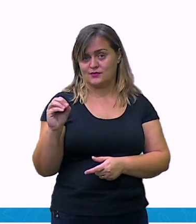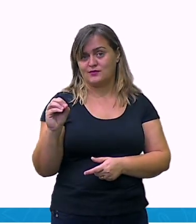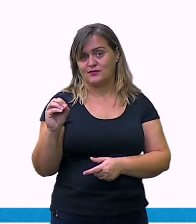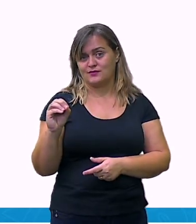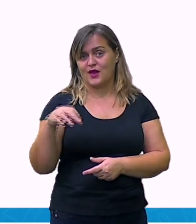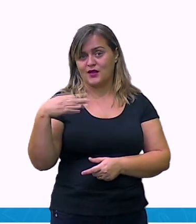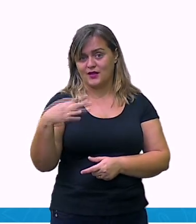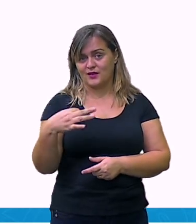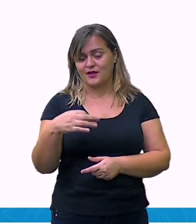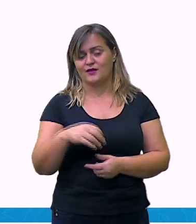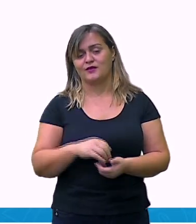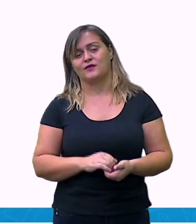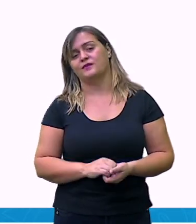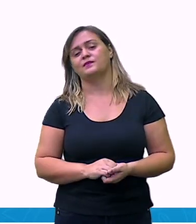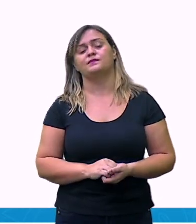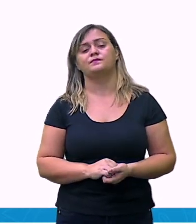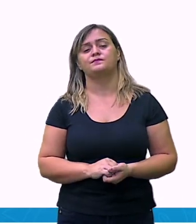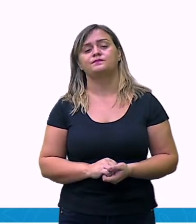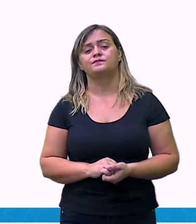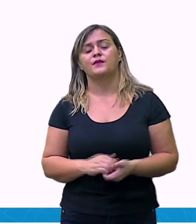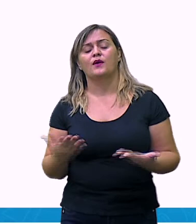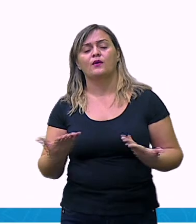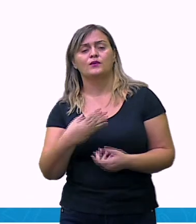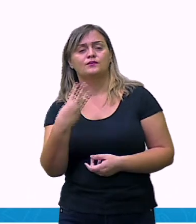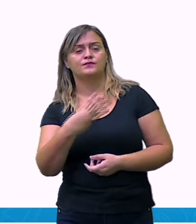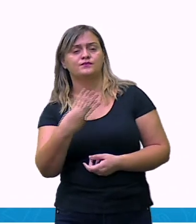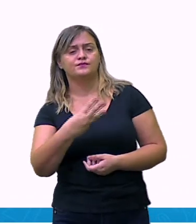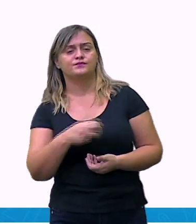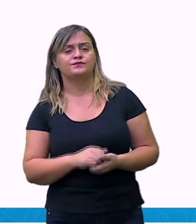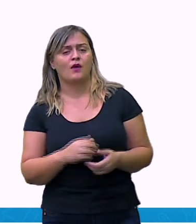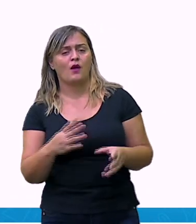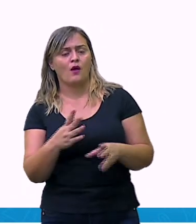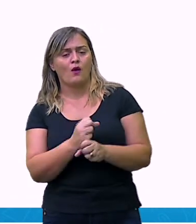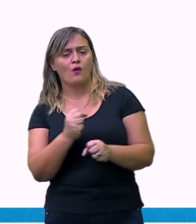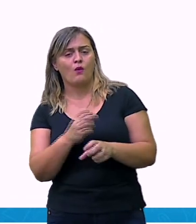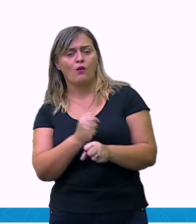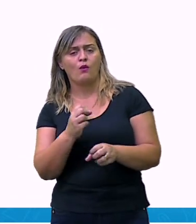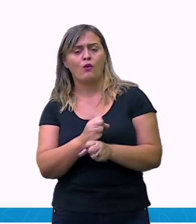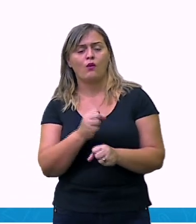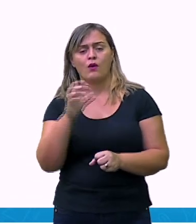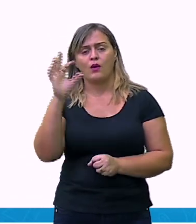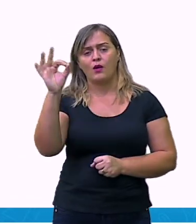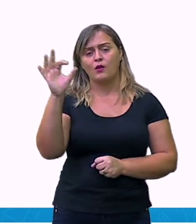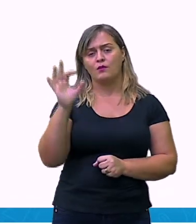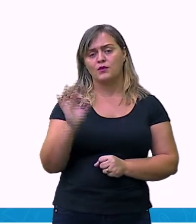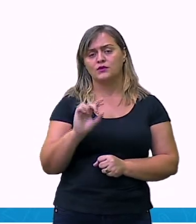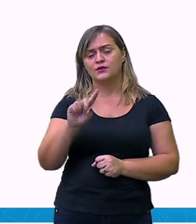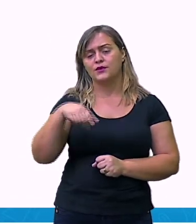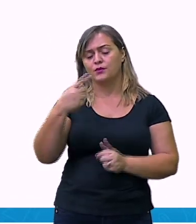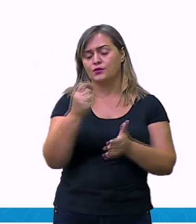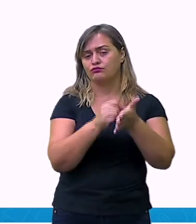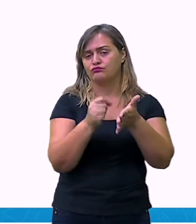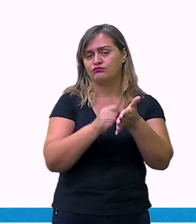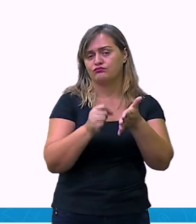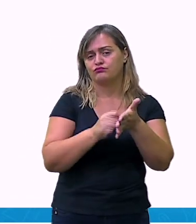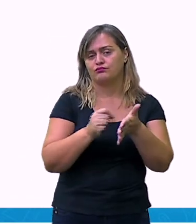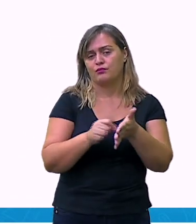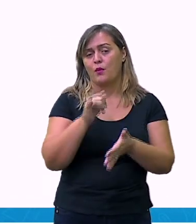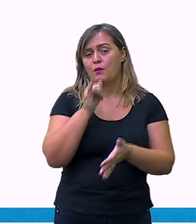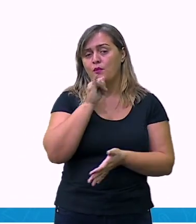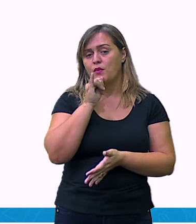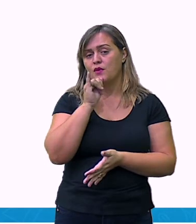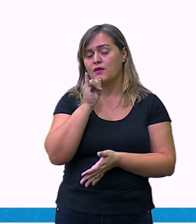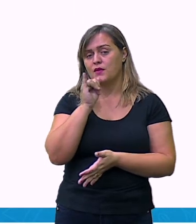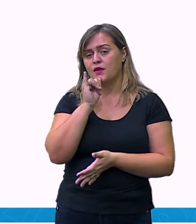Calcule as porcentagens e anote-as a seguir. Siga o exemplo. Eu tenho aqui, então, dez